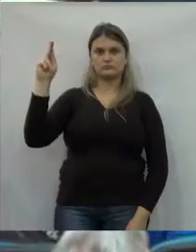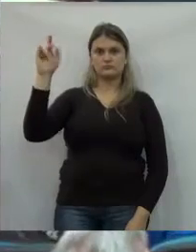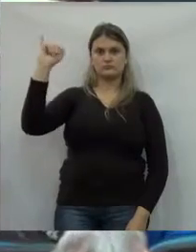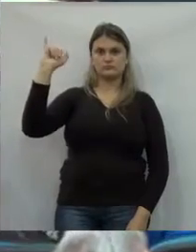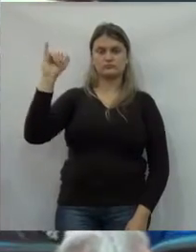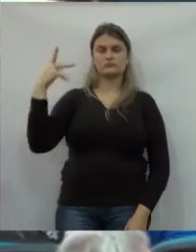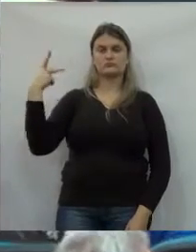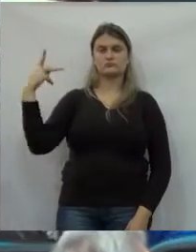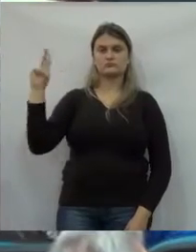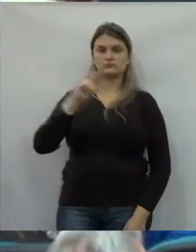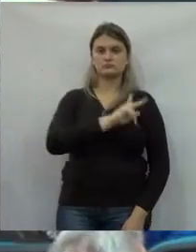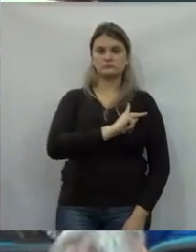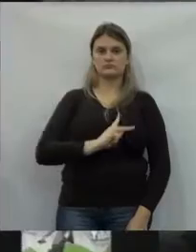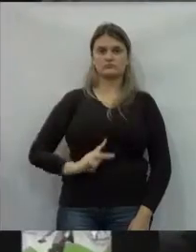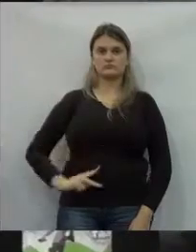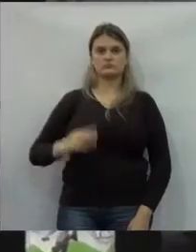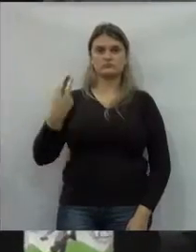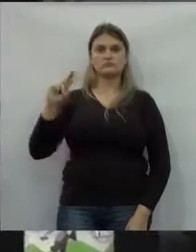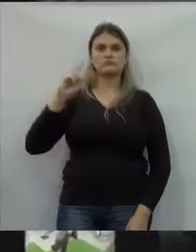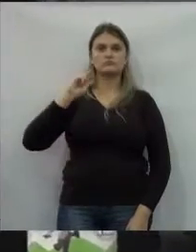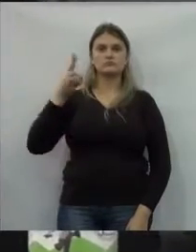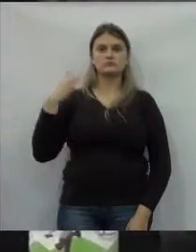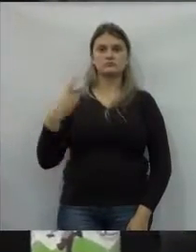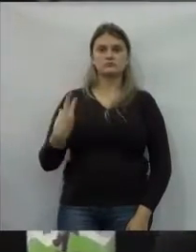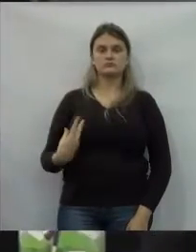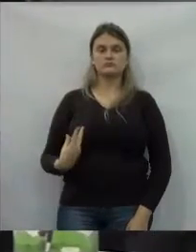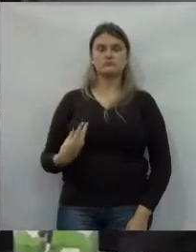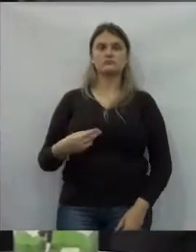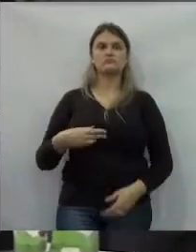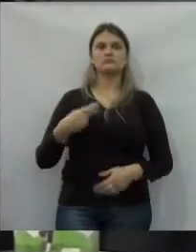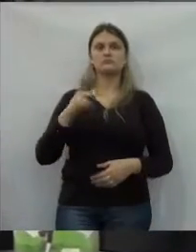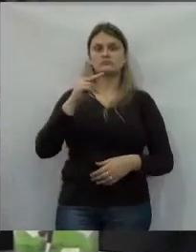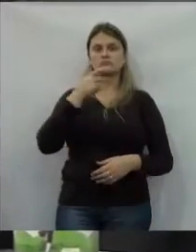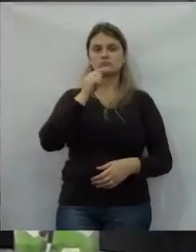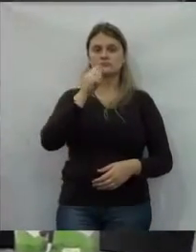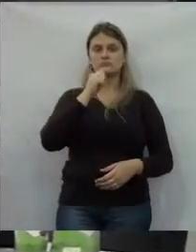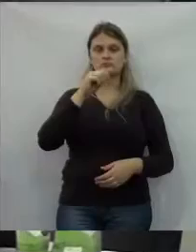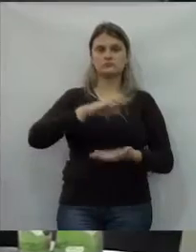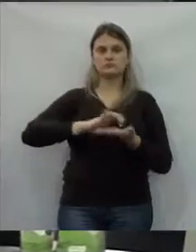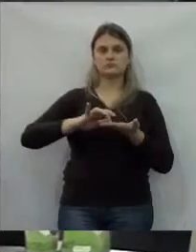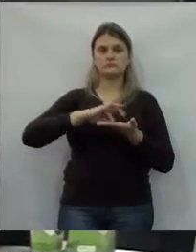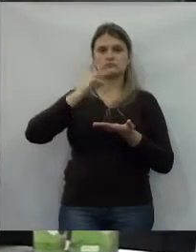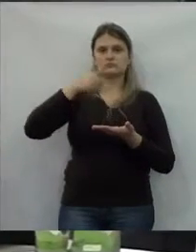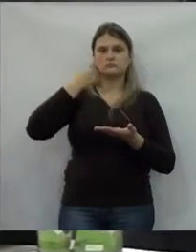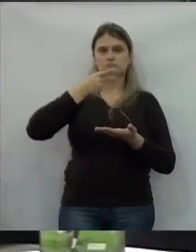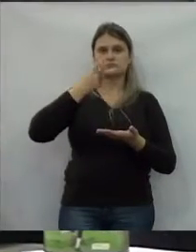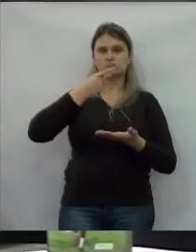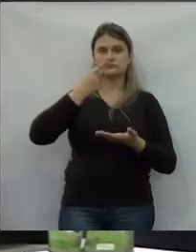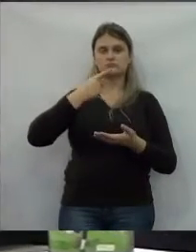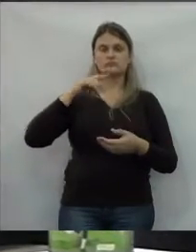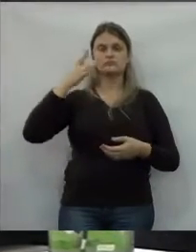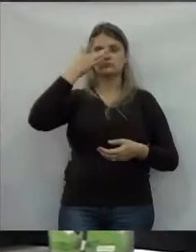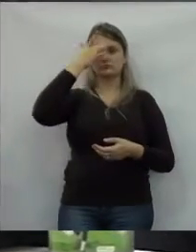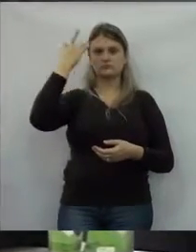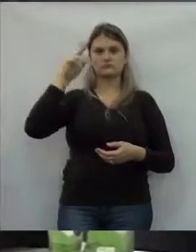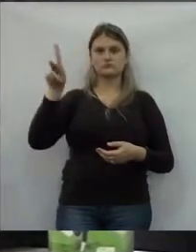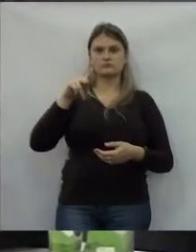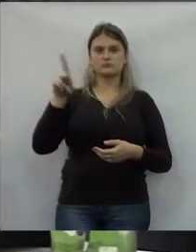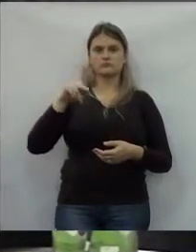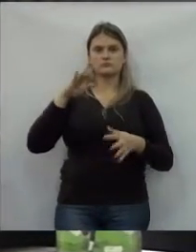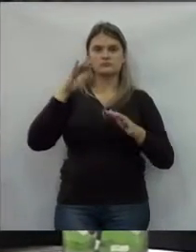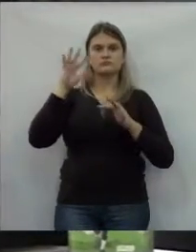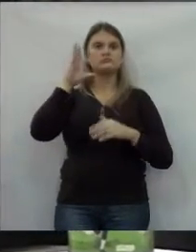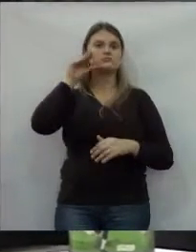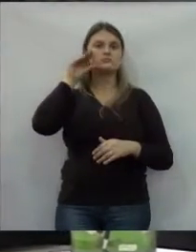Senhor presidente, senhores vereadores, imprensa, escrita e falava, autoridades denominadas, professores,